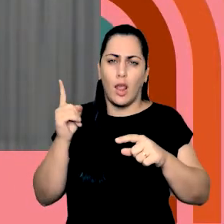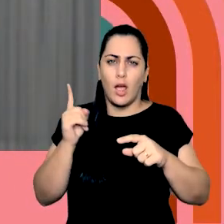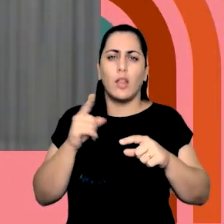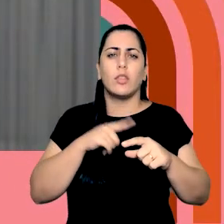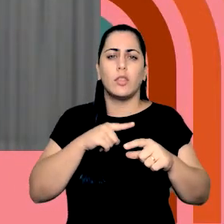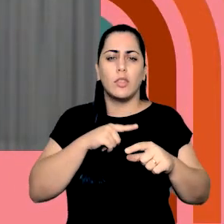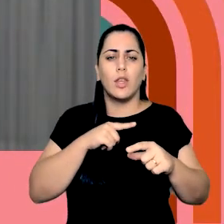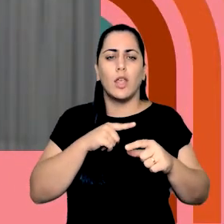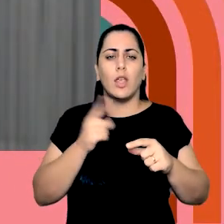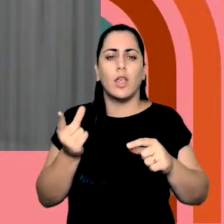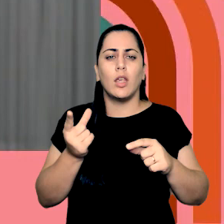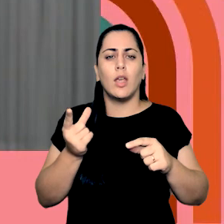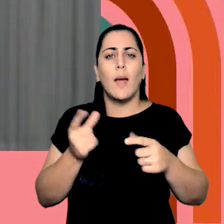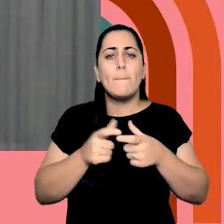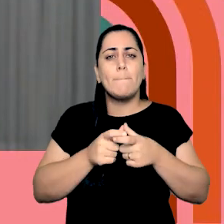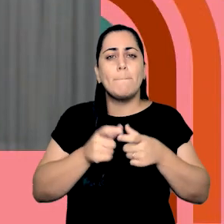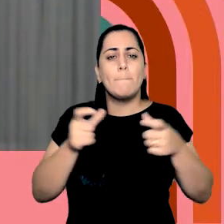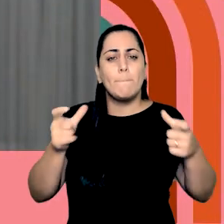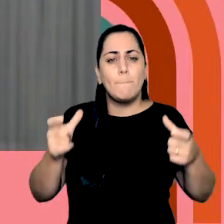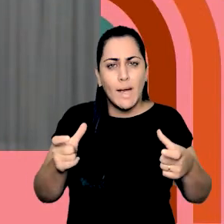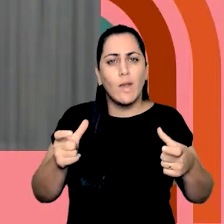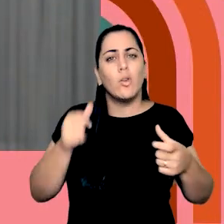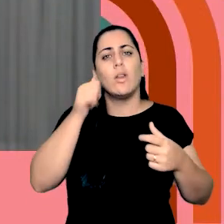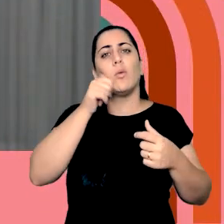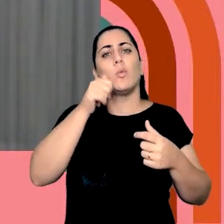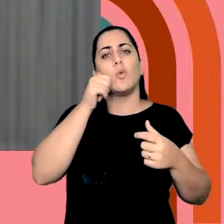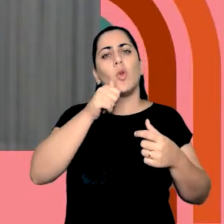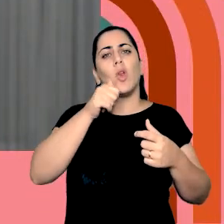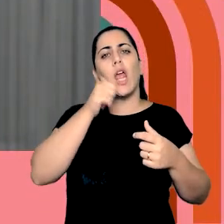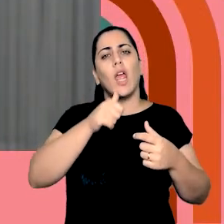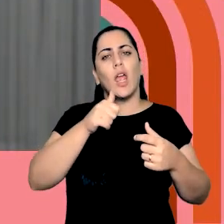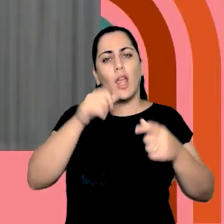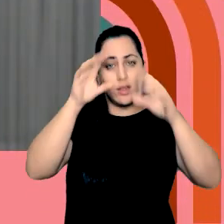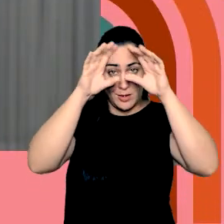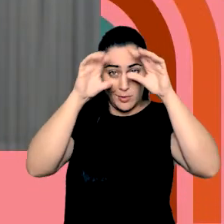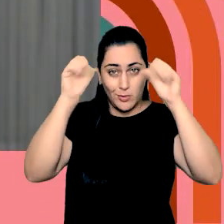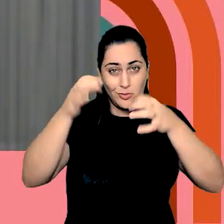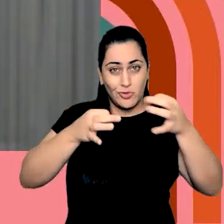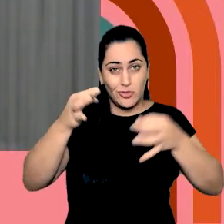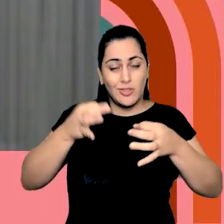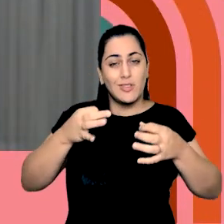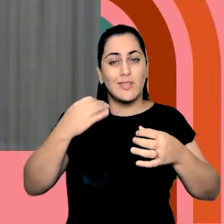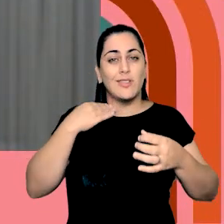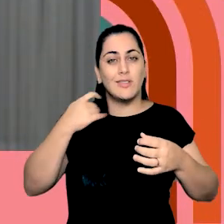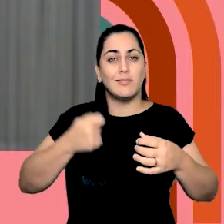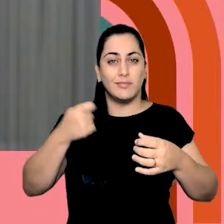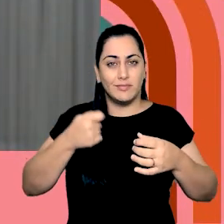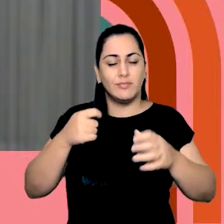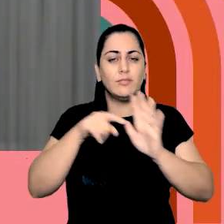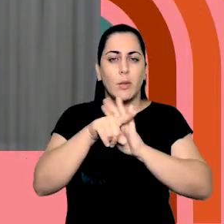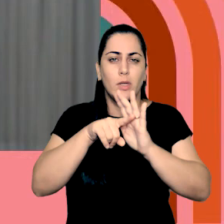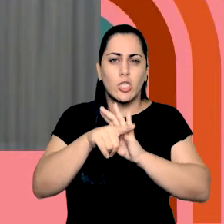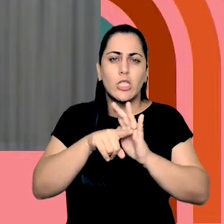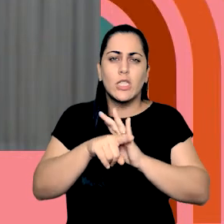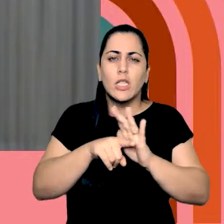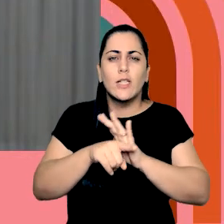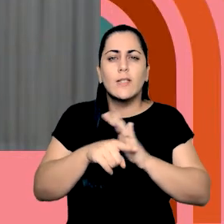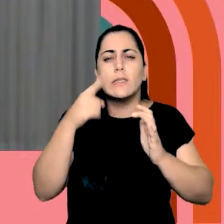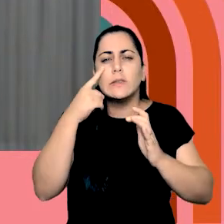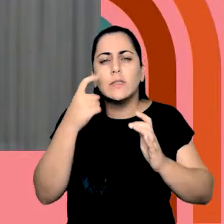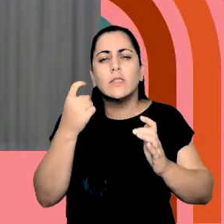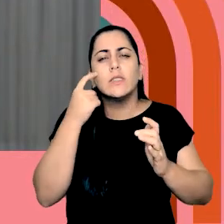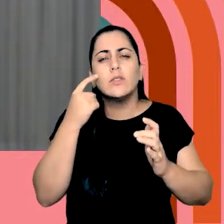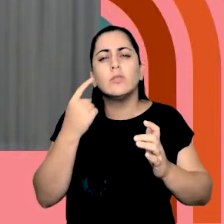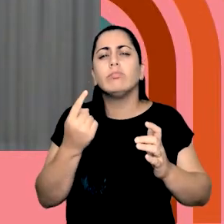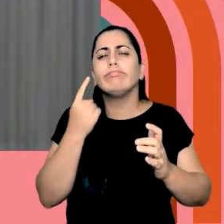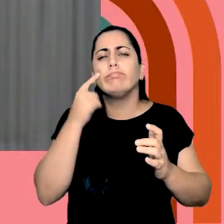justiça composto em sua maioria por mulheres. Então, as pesquisadoras se interessaram em entender como é que